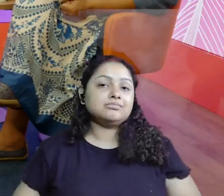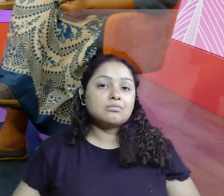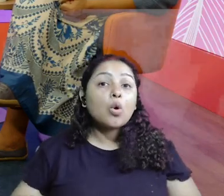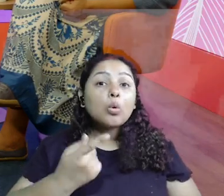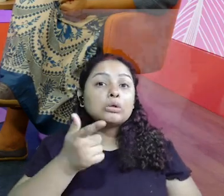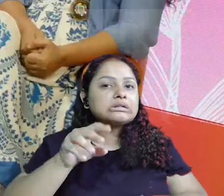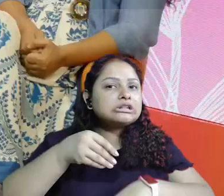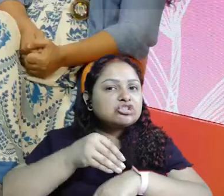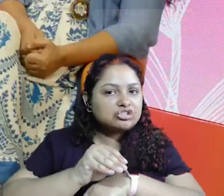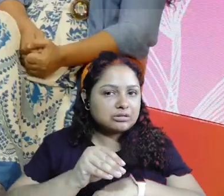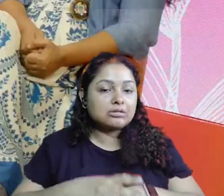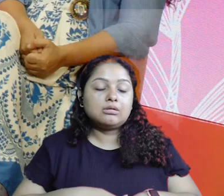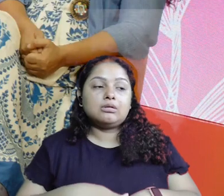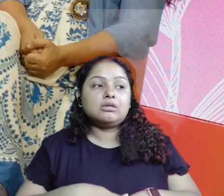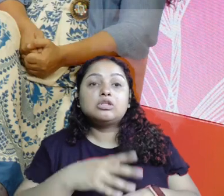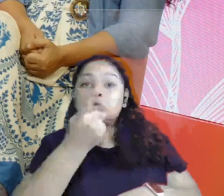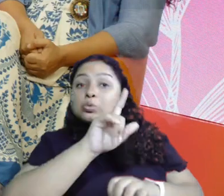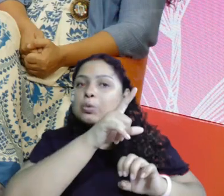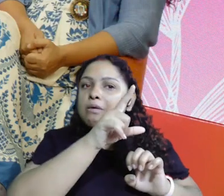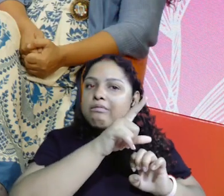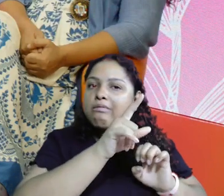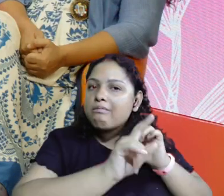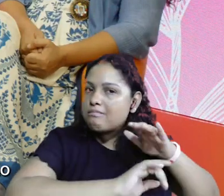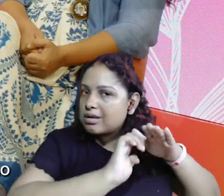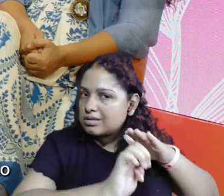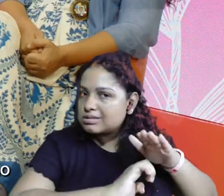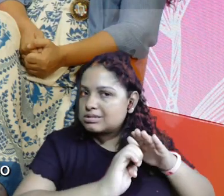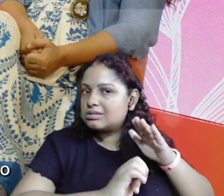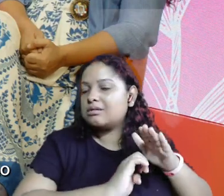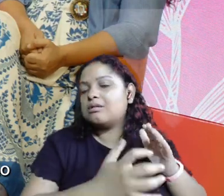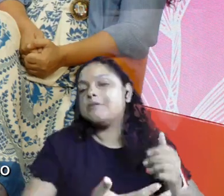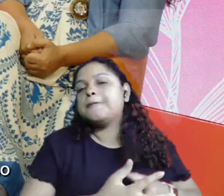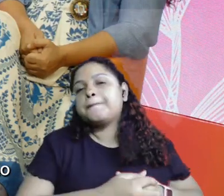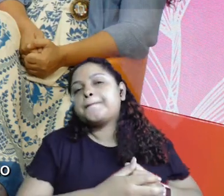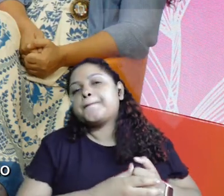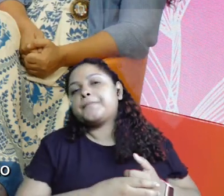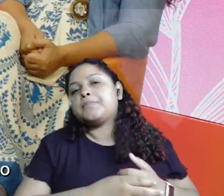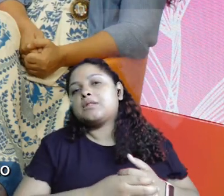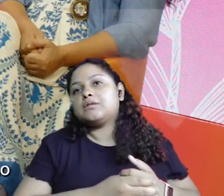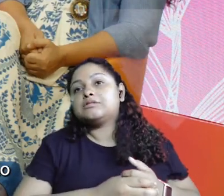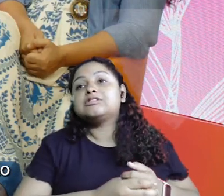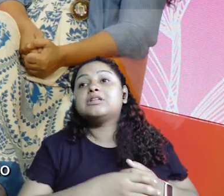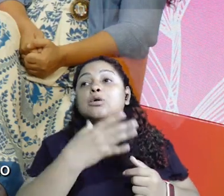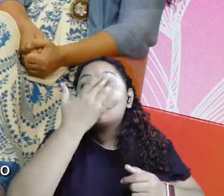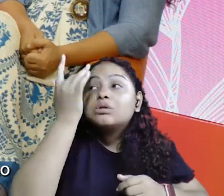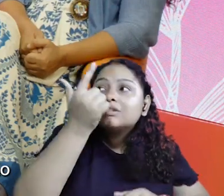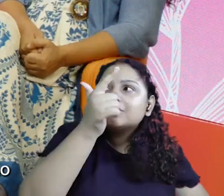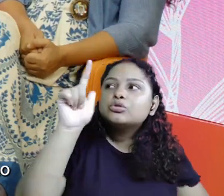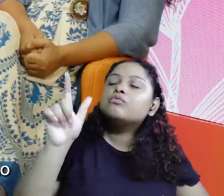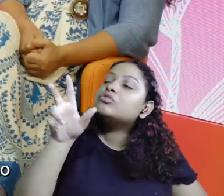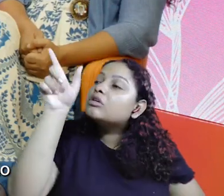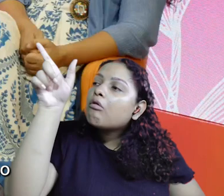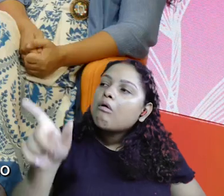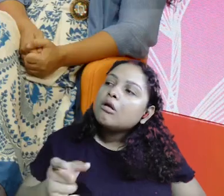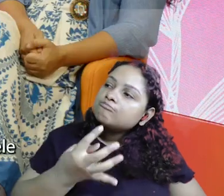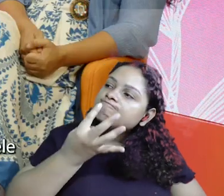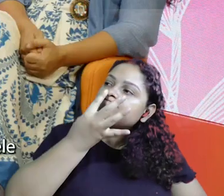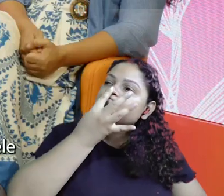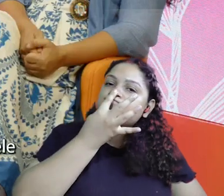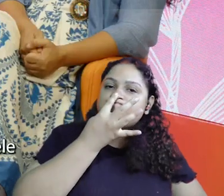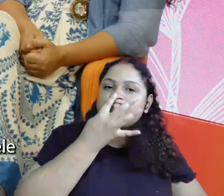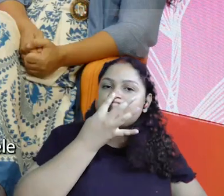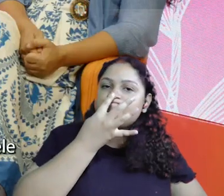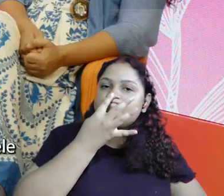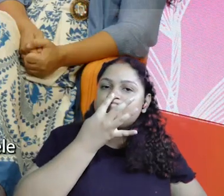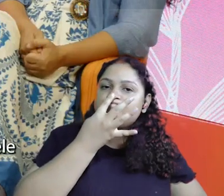Ó, outra dica, né? Olhe pro seu negócio pra... Tem outras pessoas como inspiração. E